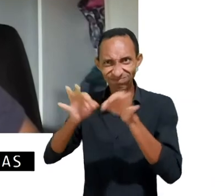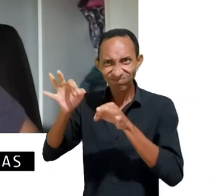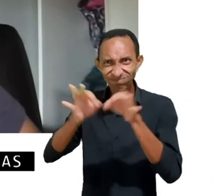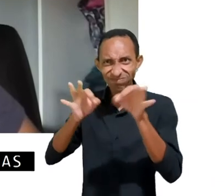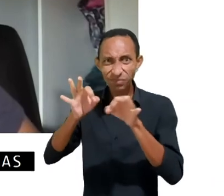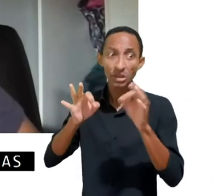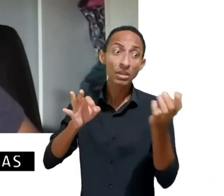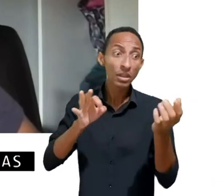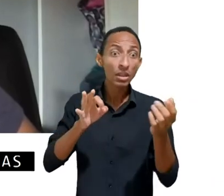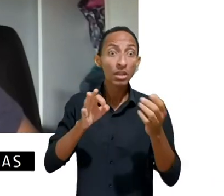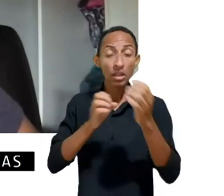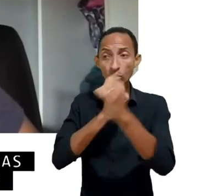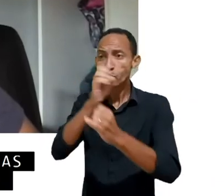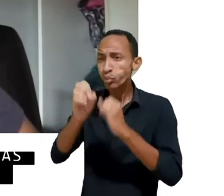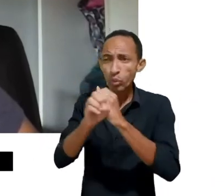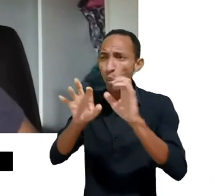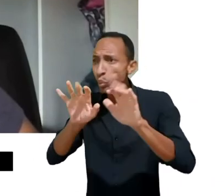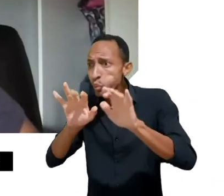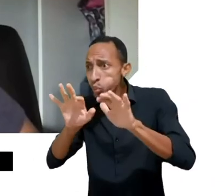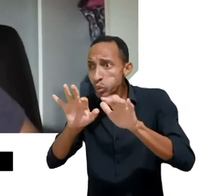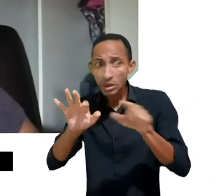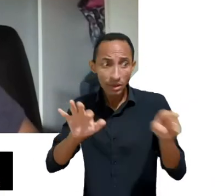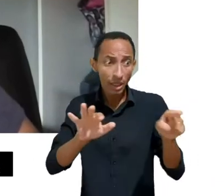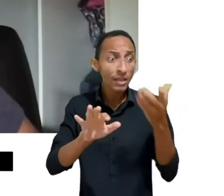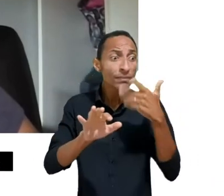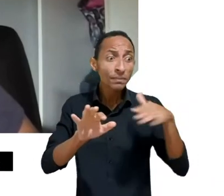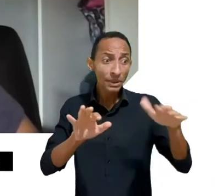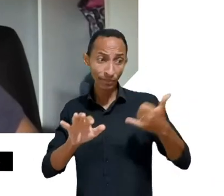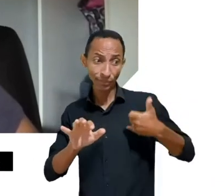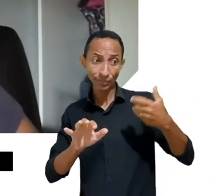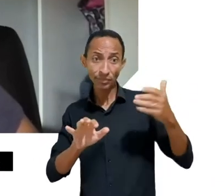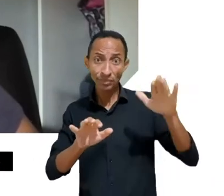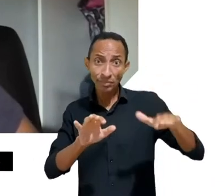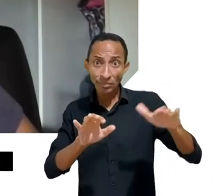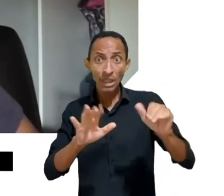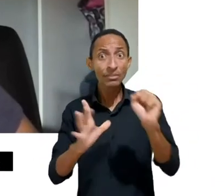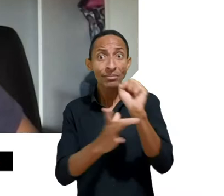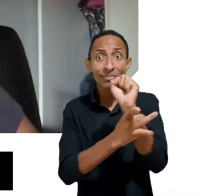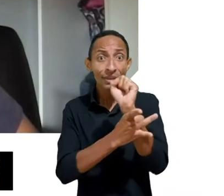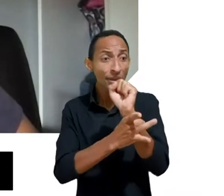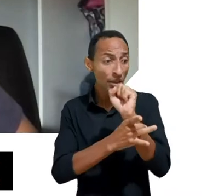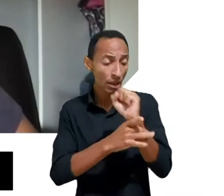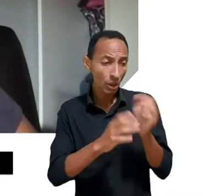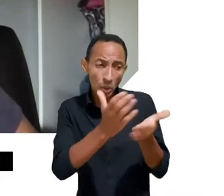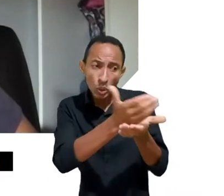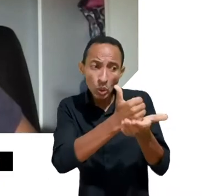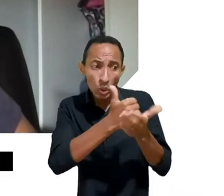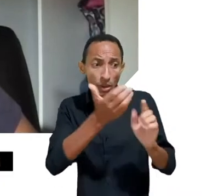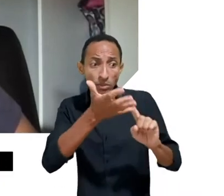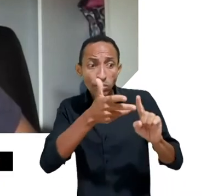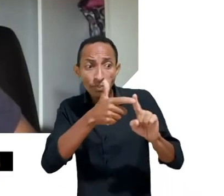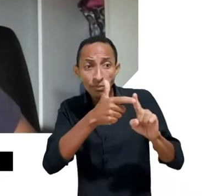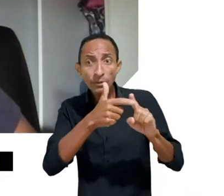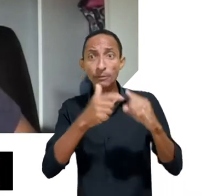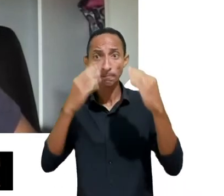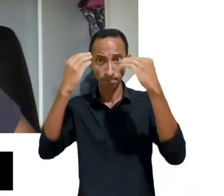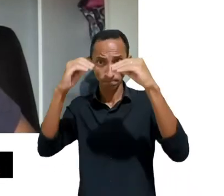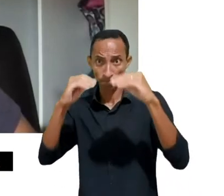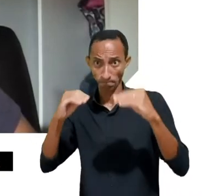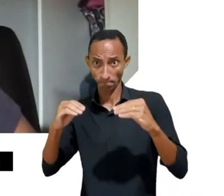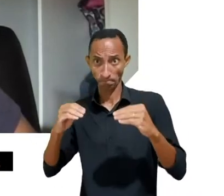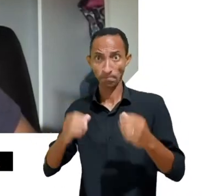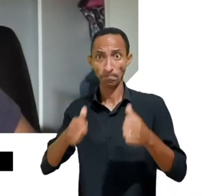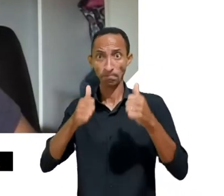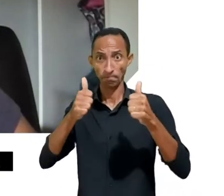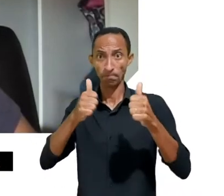idade, a gente está falando em coleta massiva de dados e uma possível vigilância em nome do bem. Muitas vezes,